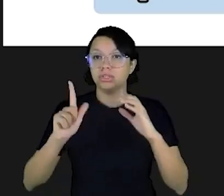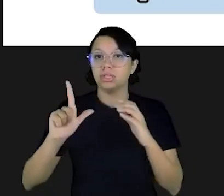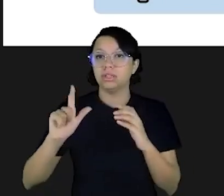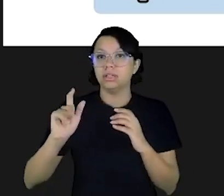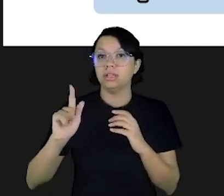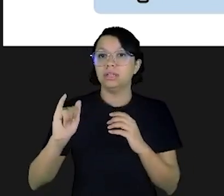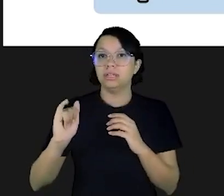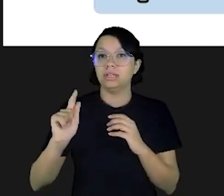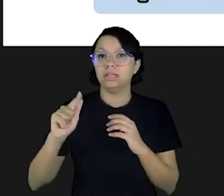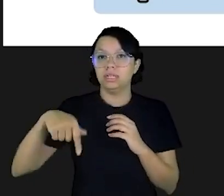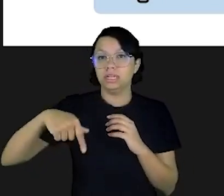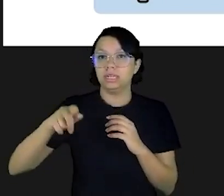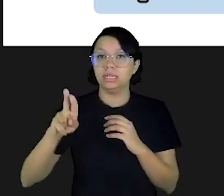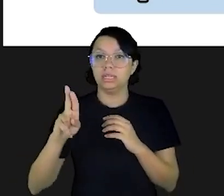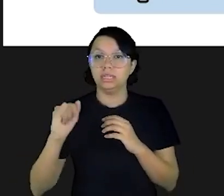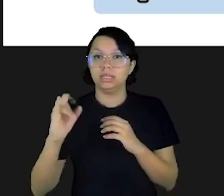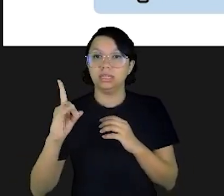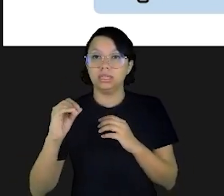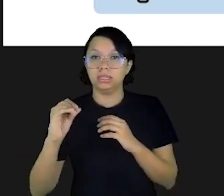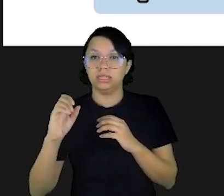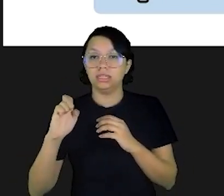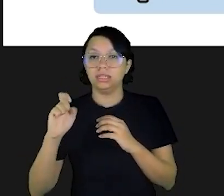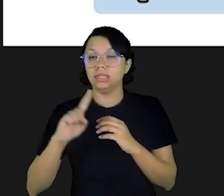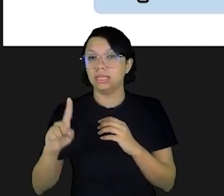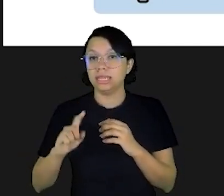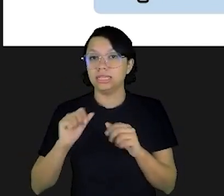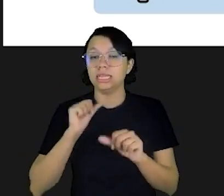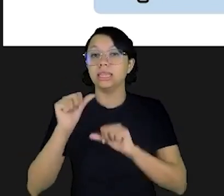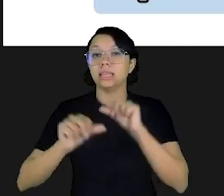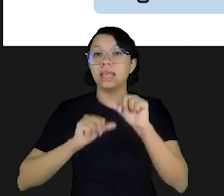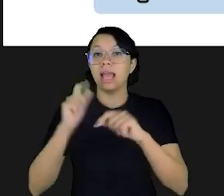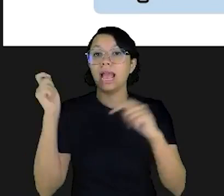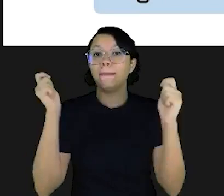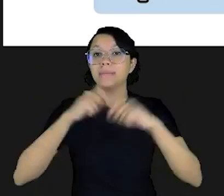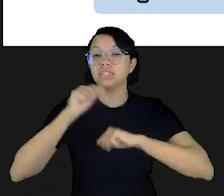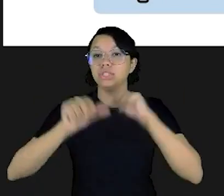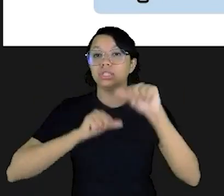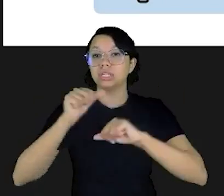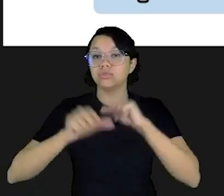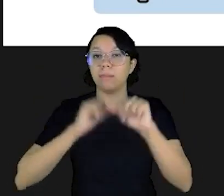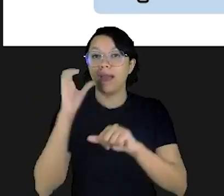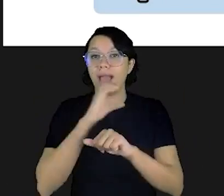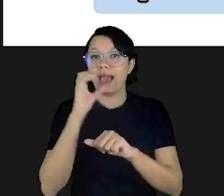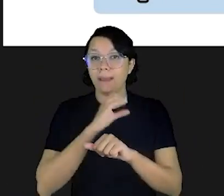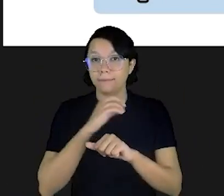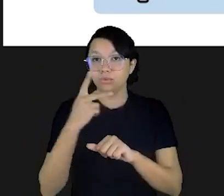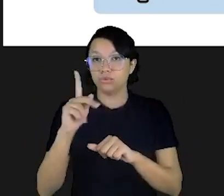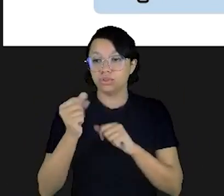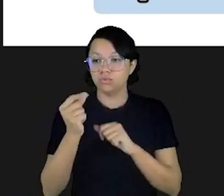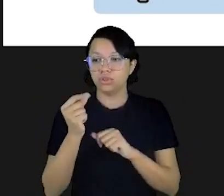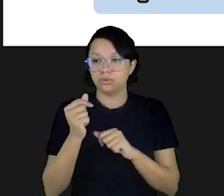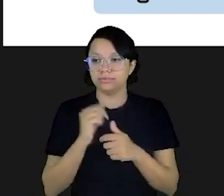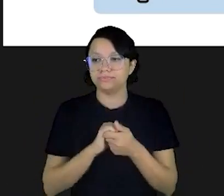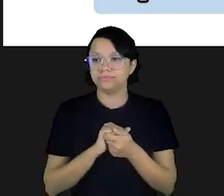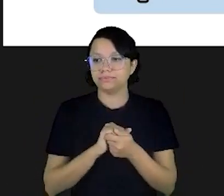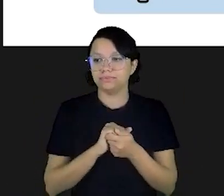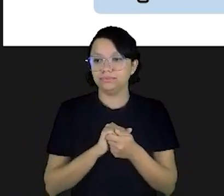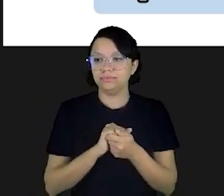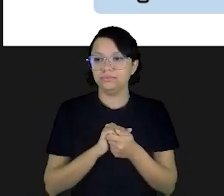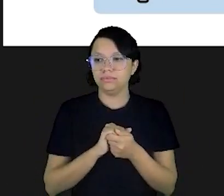liquidez, é a capacidade de transformar o seu investimento em dinheiro imediato, dinheiro na mão, a segurança,